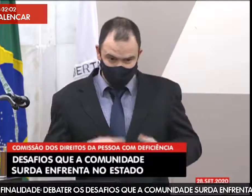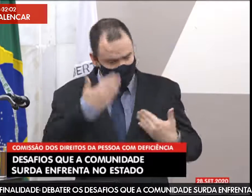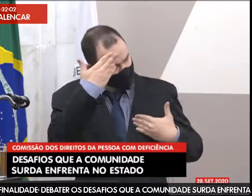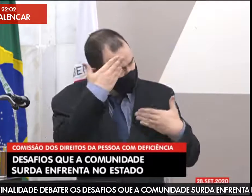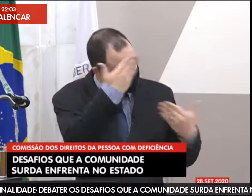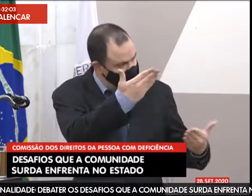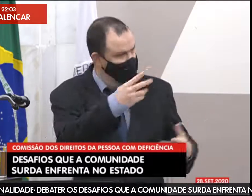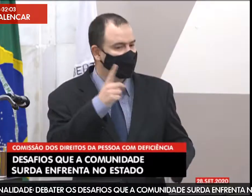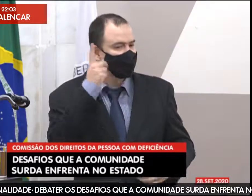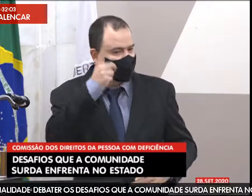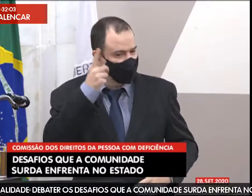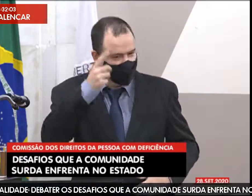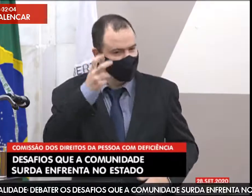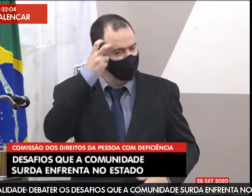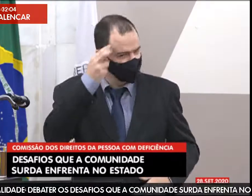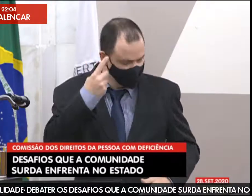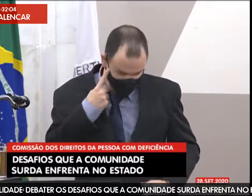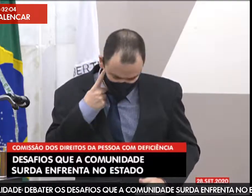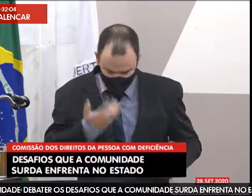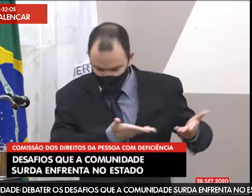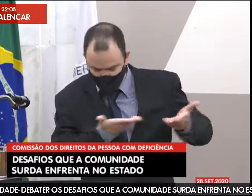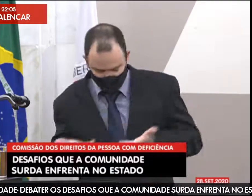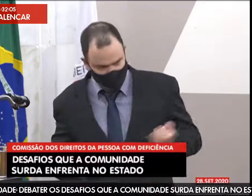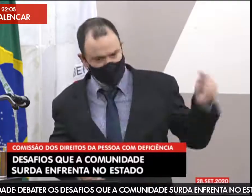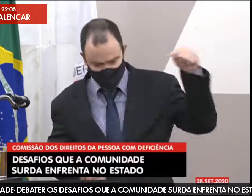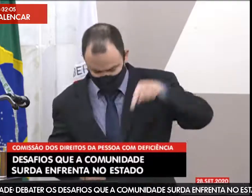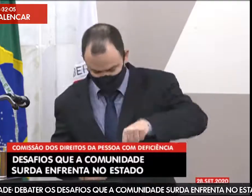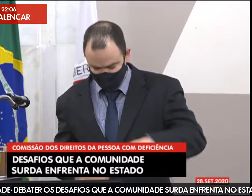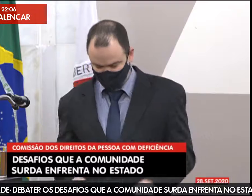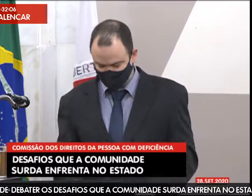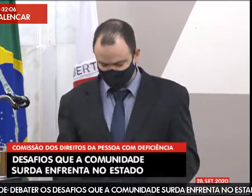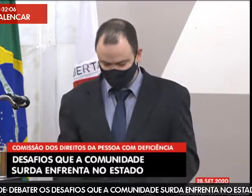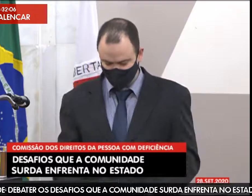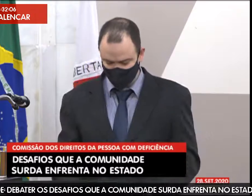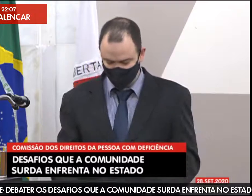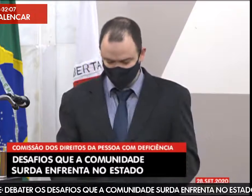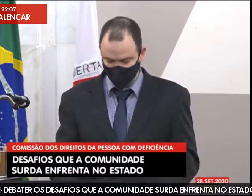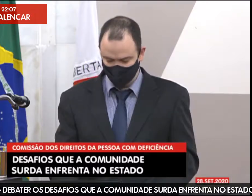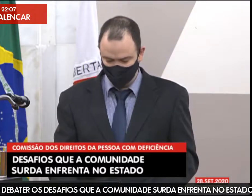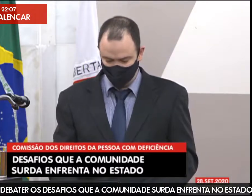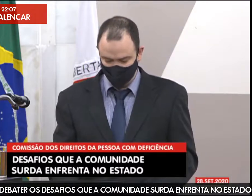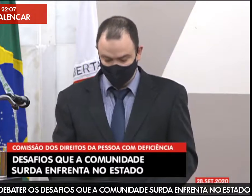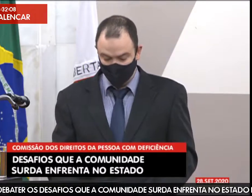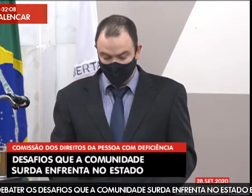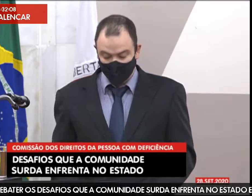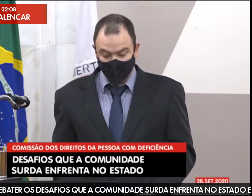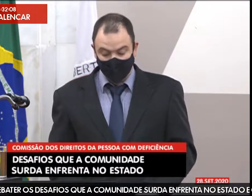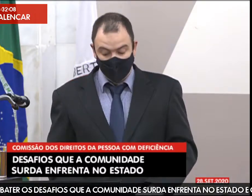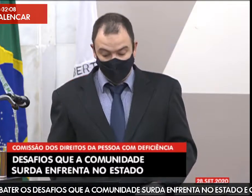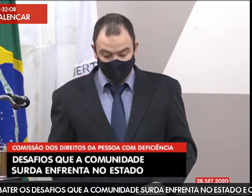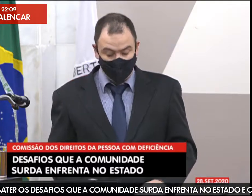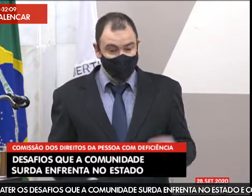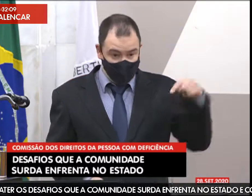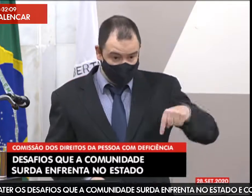Nós, da CBDS, nós agradecemos muito ao deputado Zé Guilherme por nos convidar estar aqui.